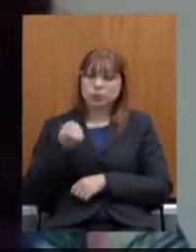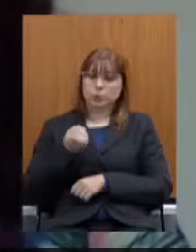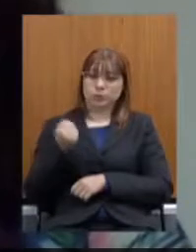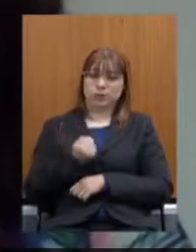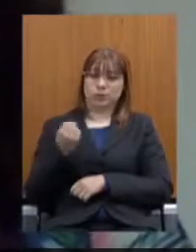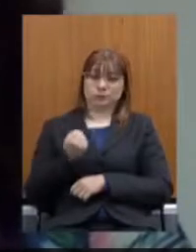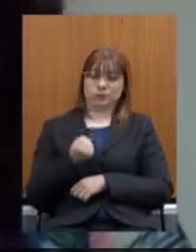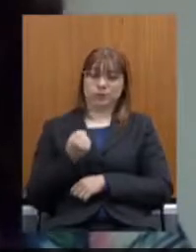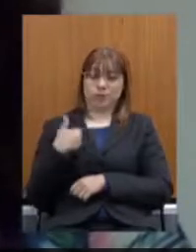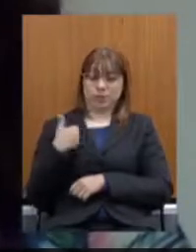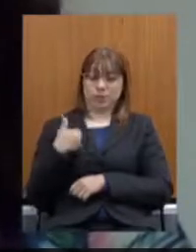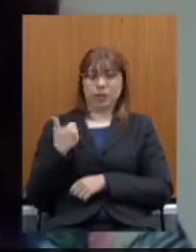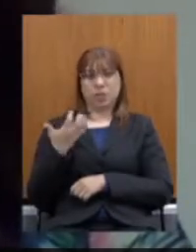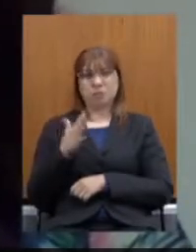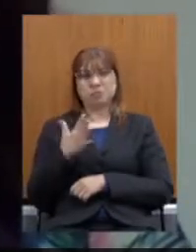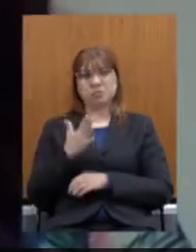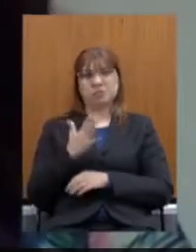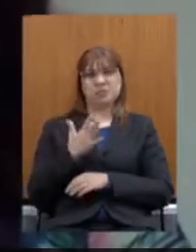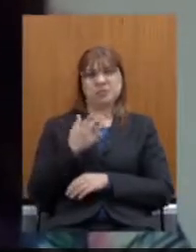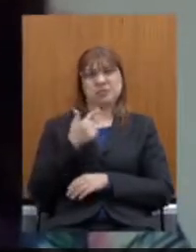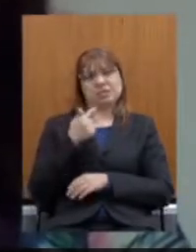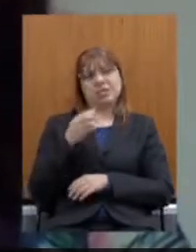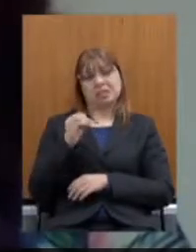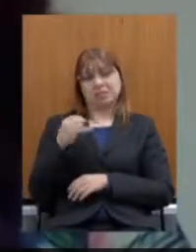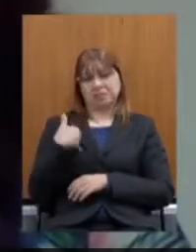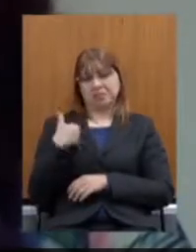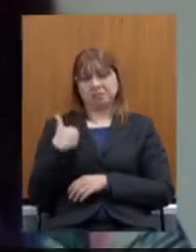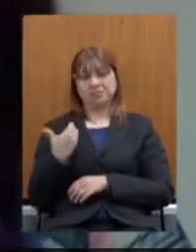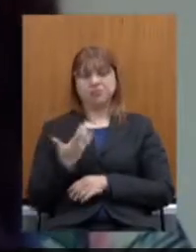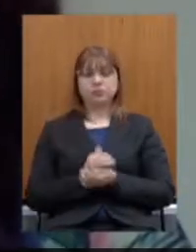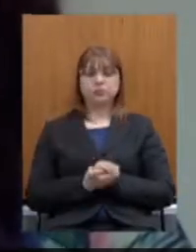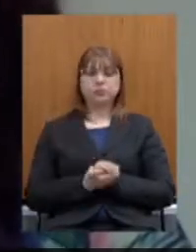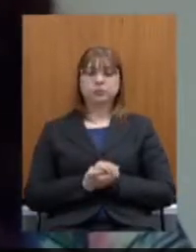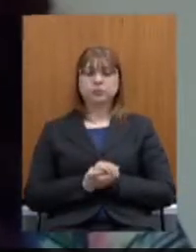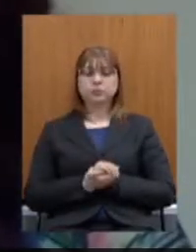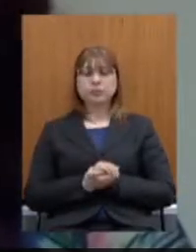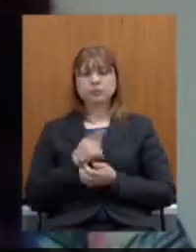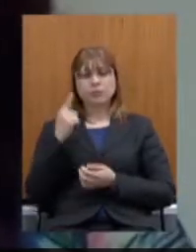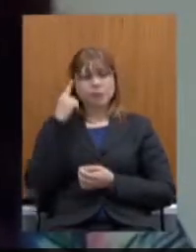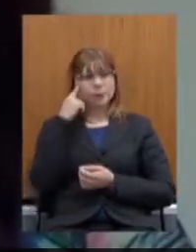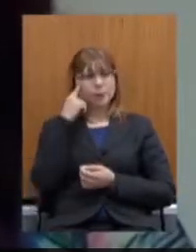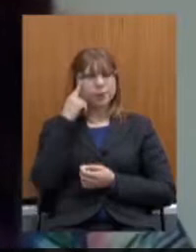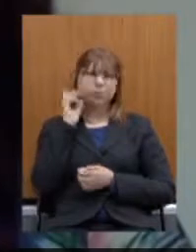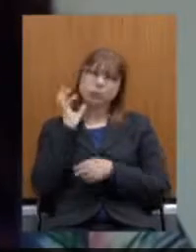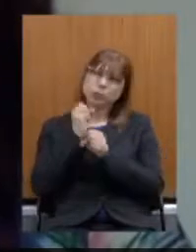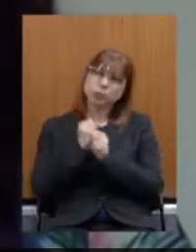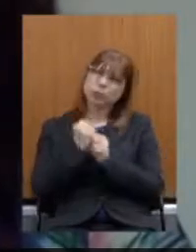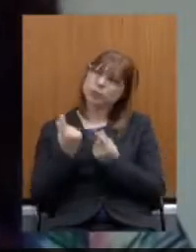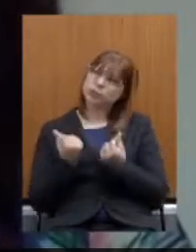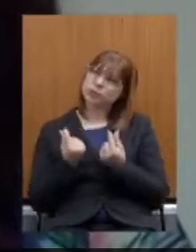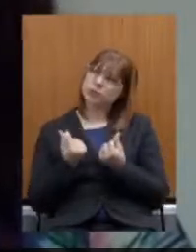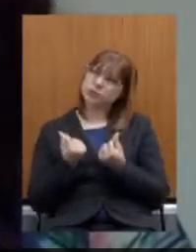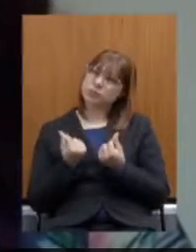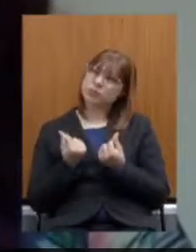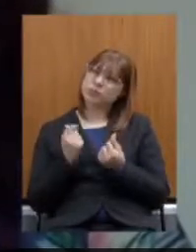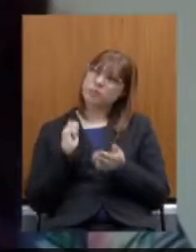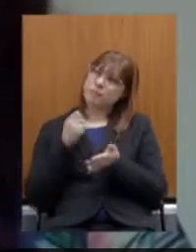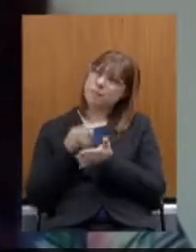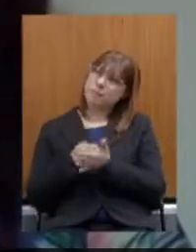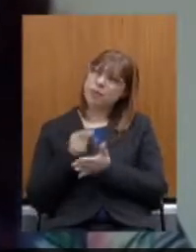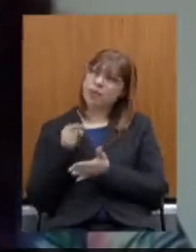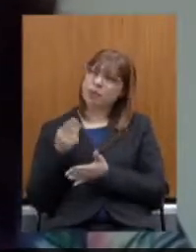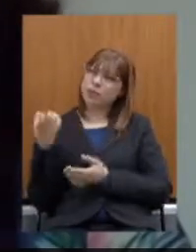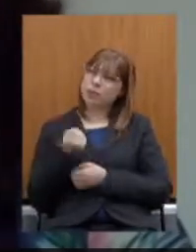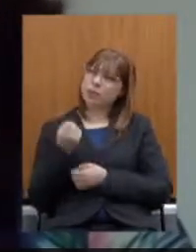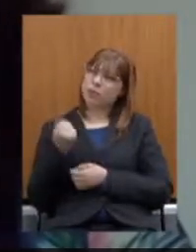com idade média de 70 anos. Do ponto de vista financeiro, a folha de pensionistas,